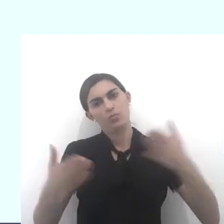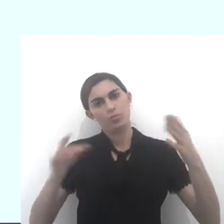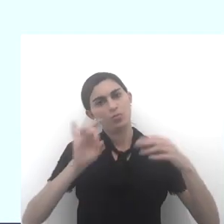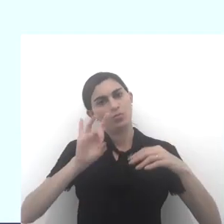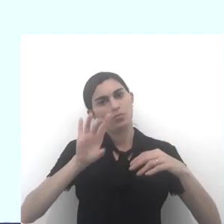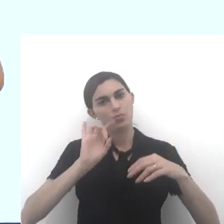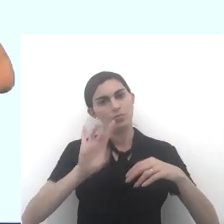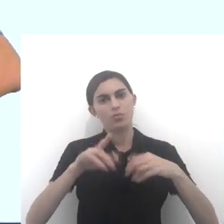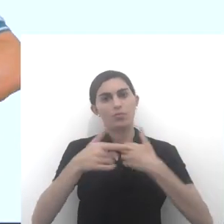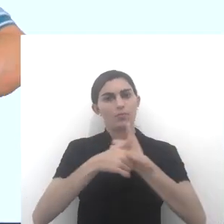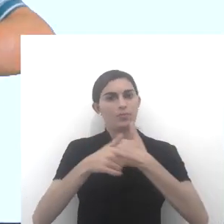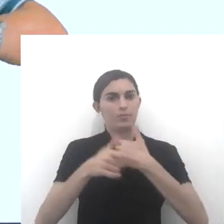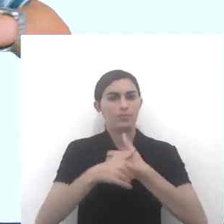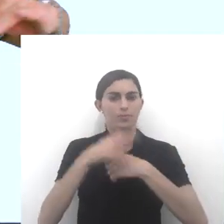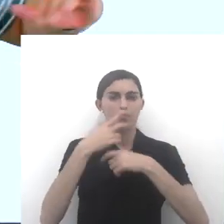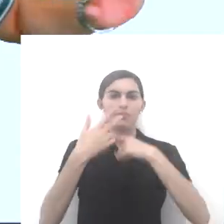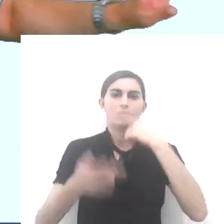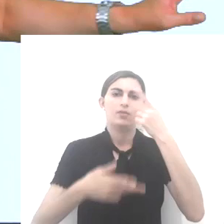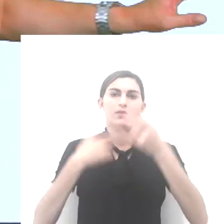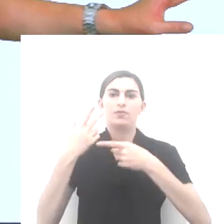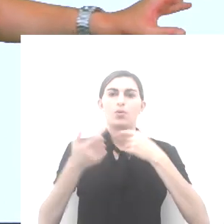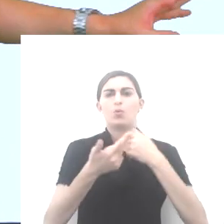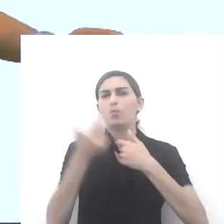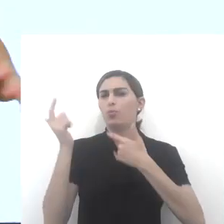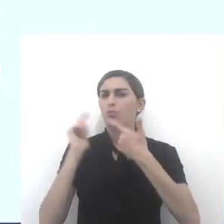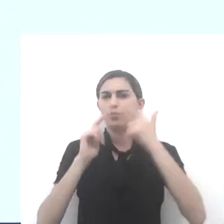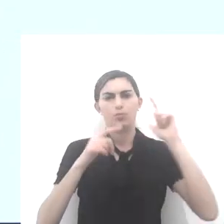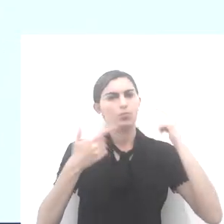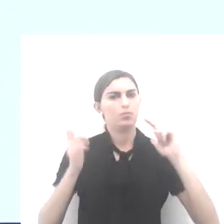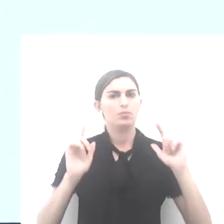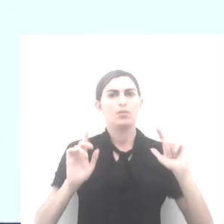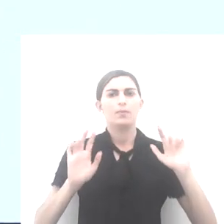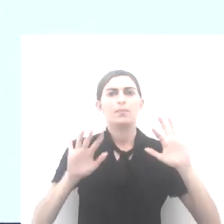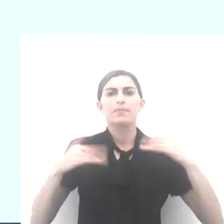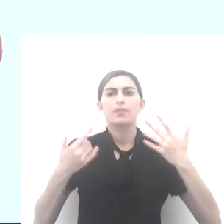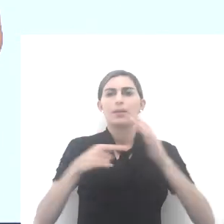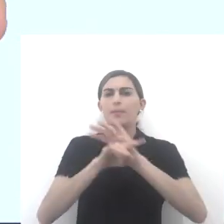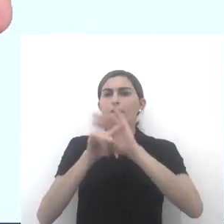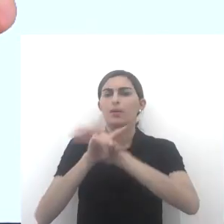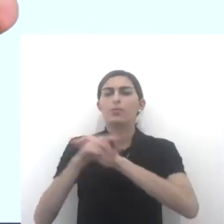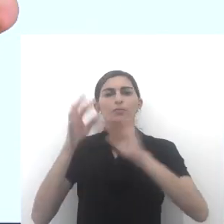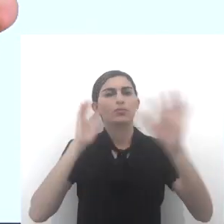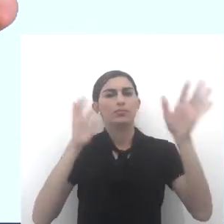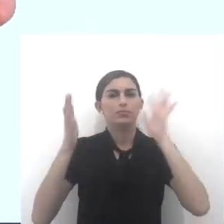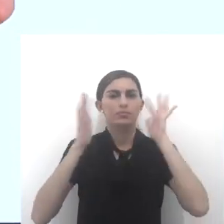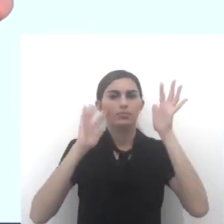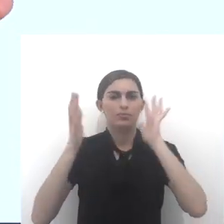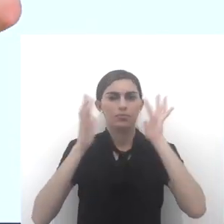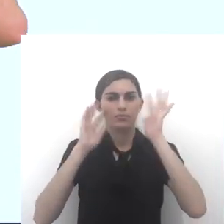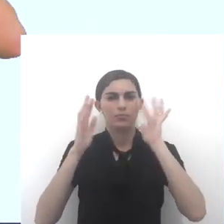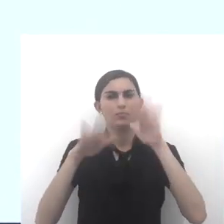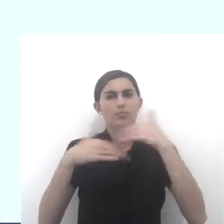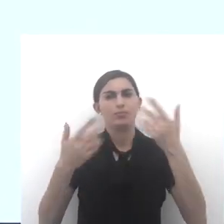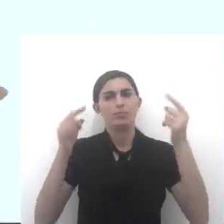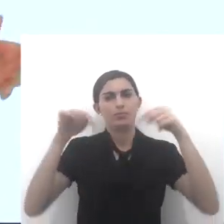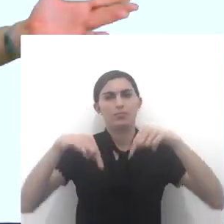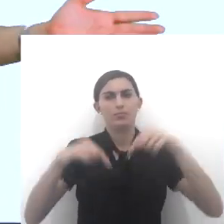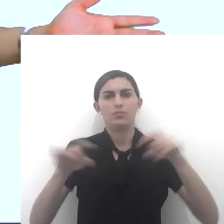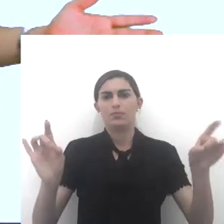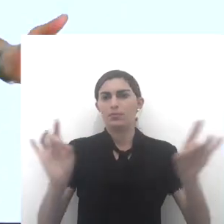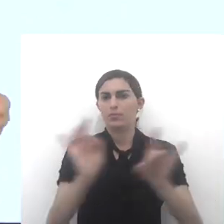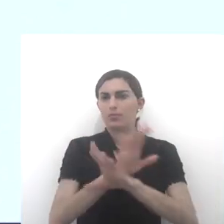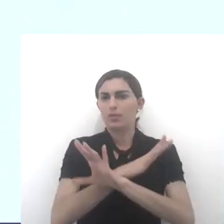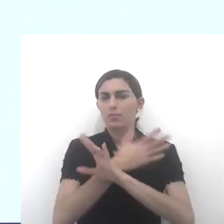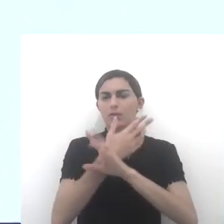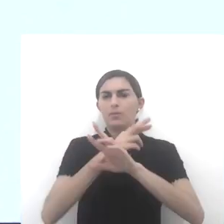Será que só é esse papel que eu falei? Há outros papéis? São perguntas para refletir. E aqui,